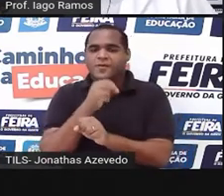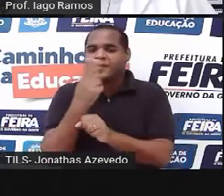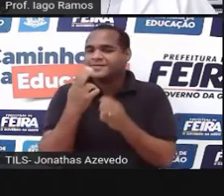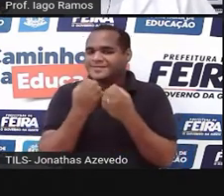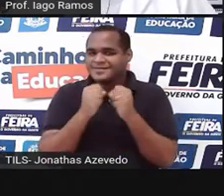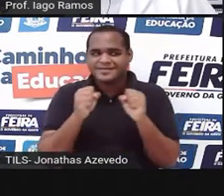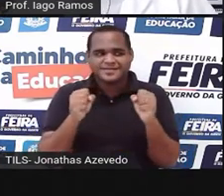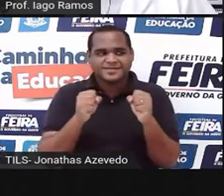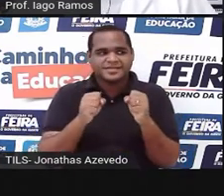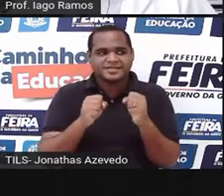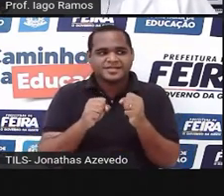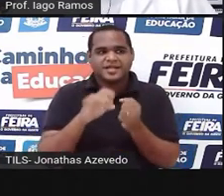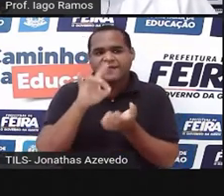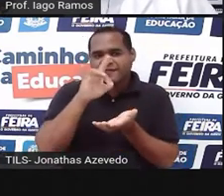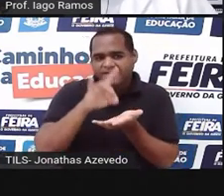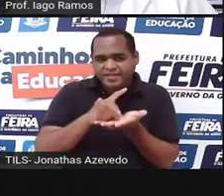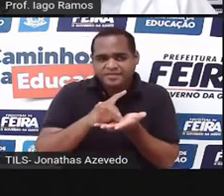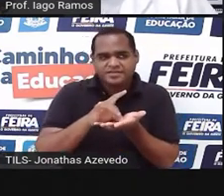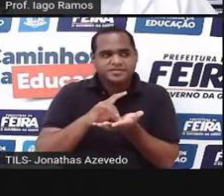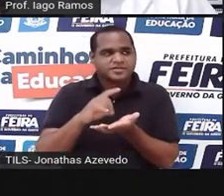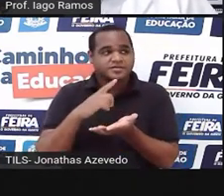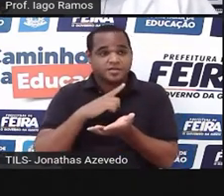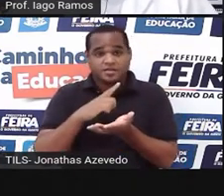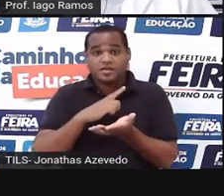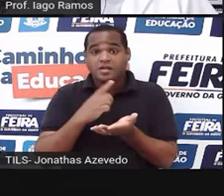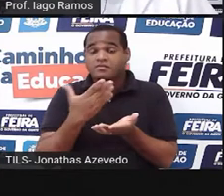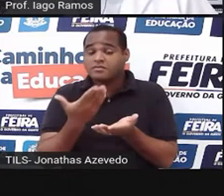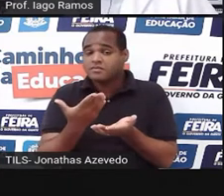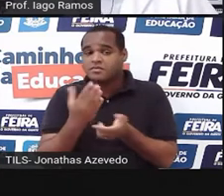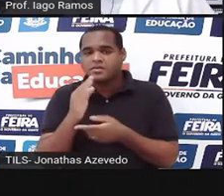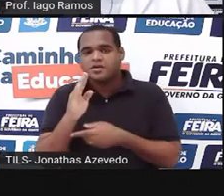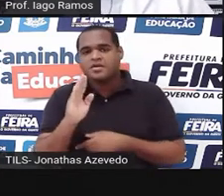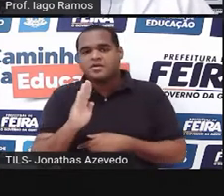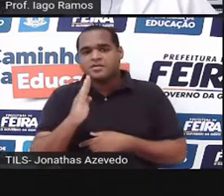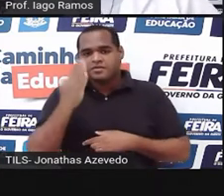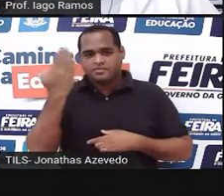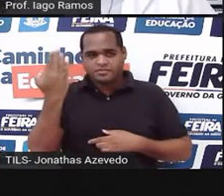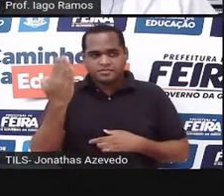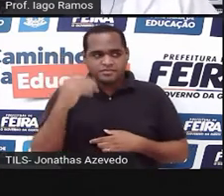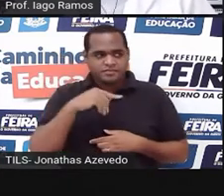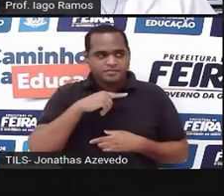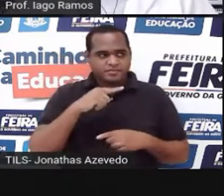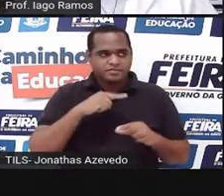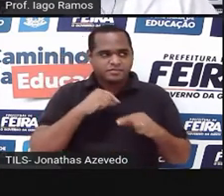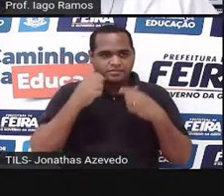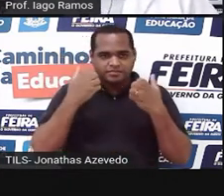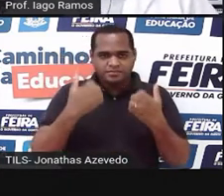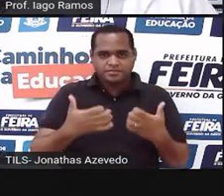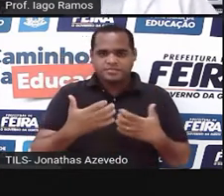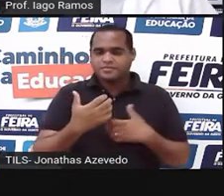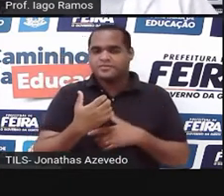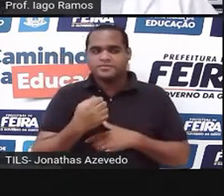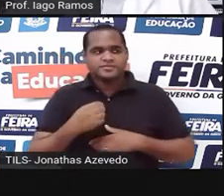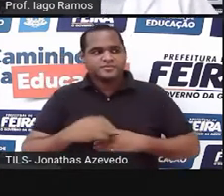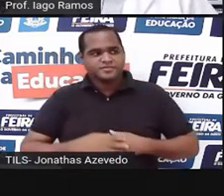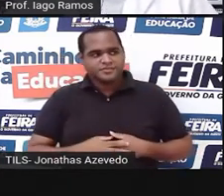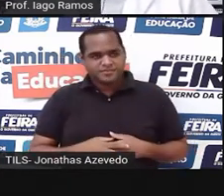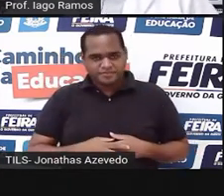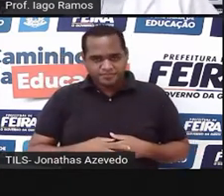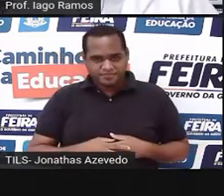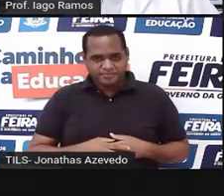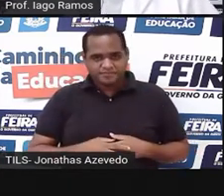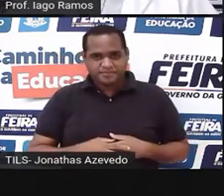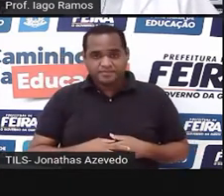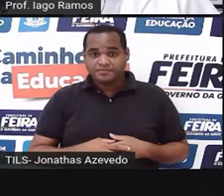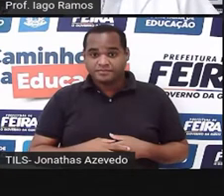Isso é verdadeiro, botãozinho verde, true, ou isso é falso, botãozinho vermelho, false, tá?